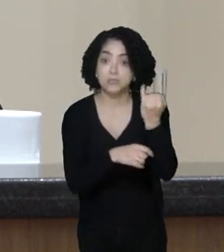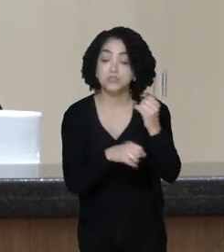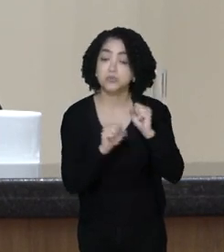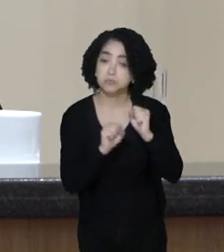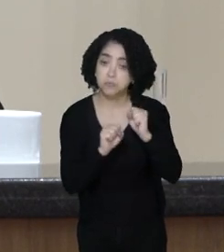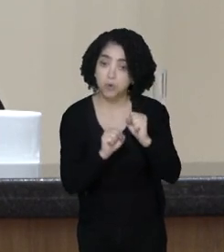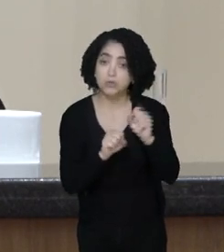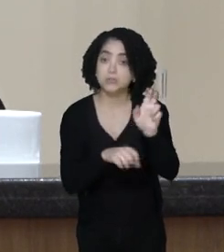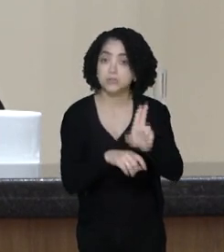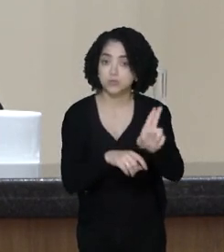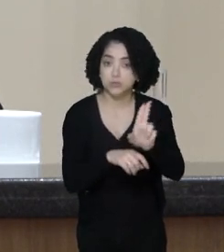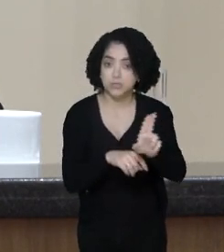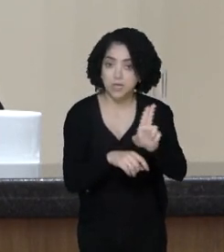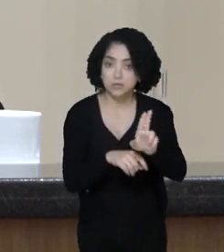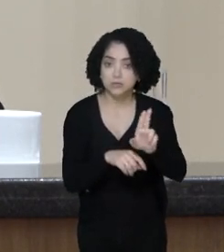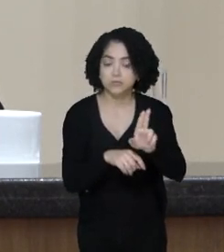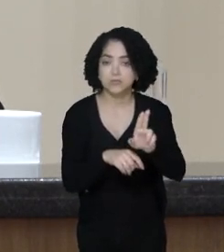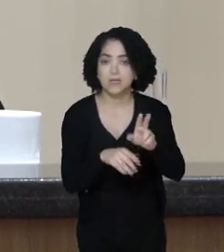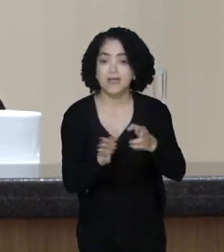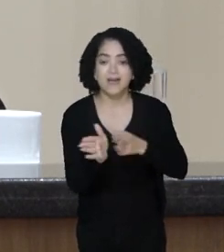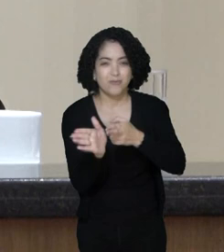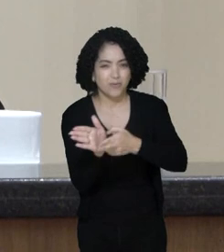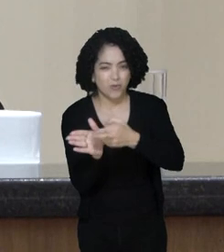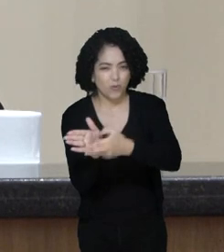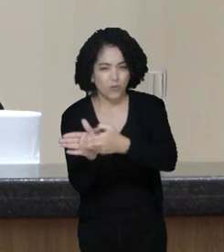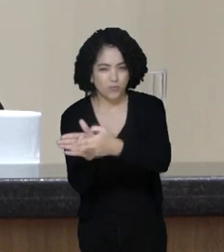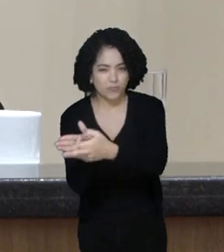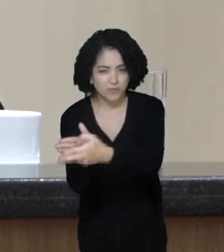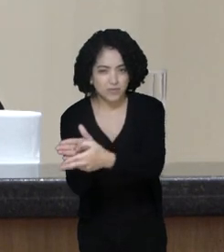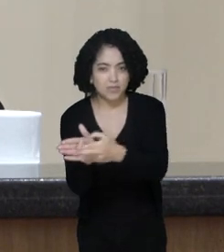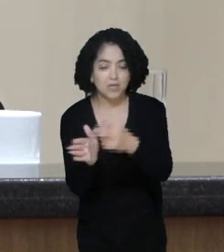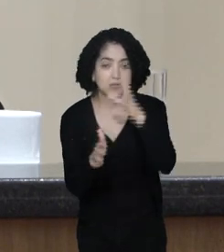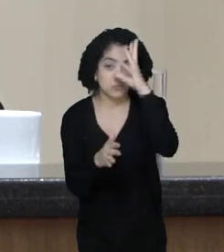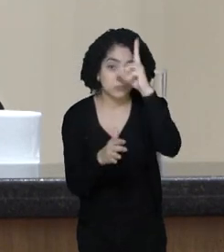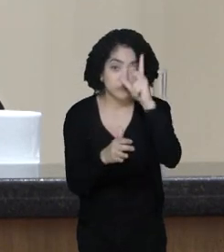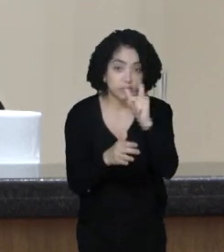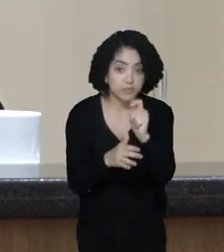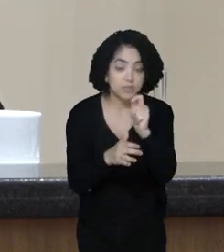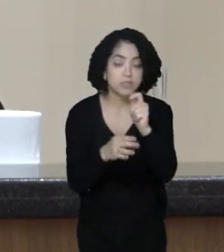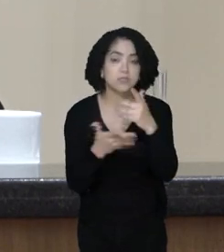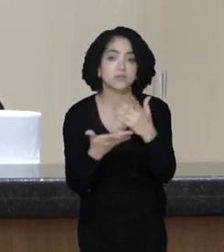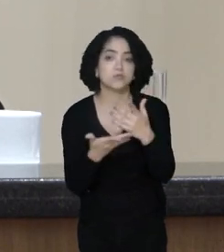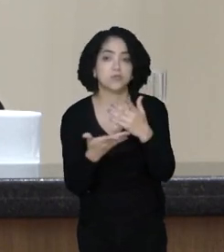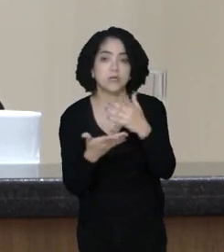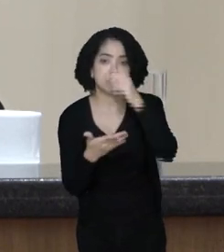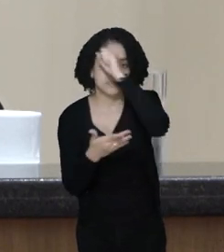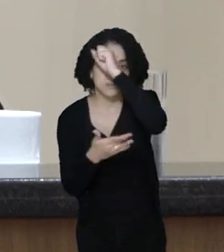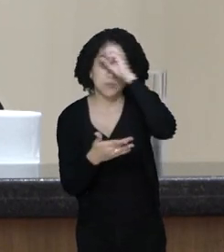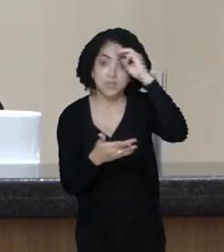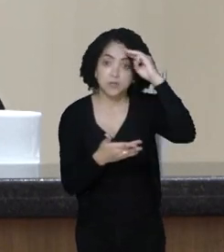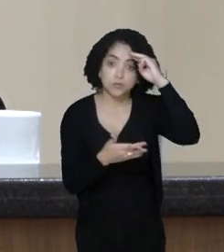recurso. A Ferrovia do Frango, ligando São Miguel do Oeste aos portos de Itajaí, de navegantes,